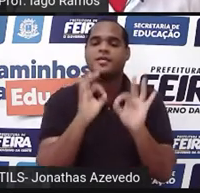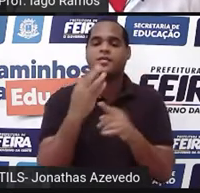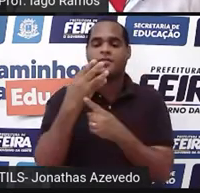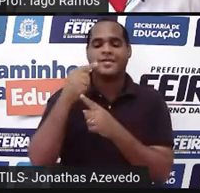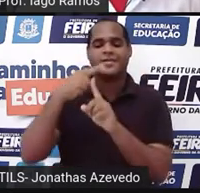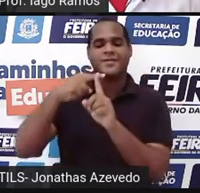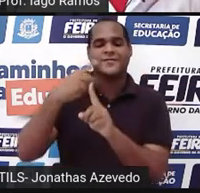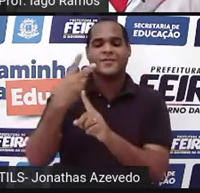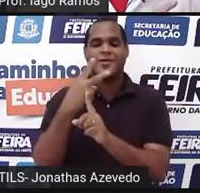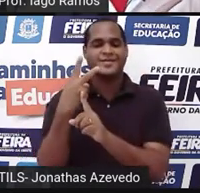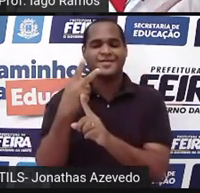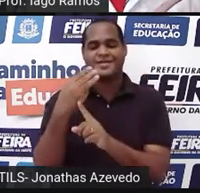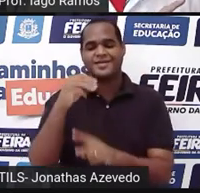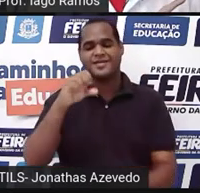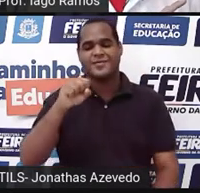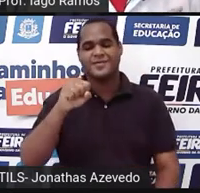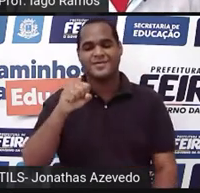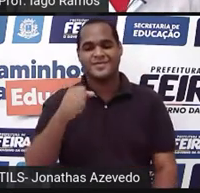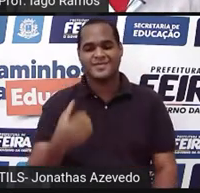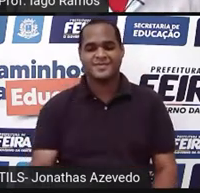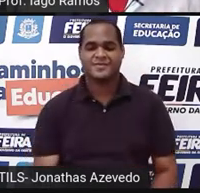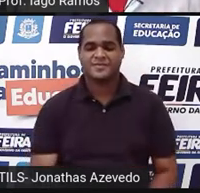22? 30 segundos.